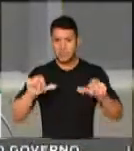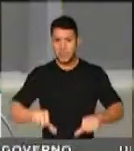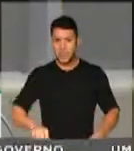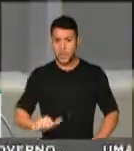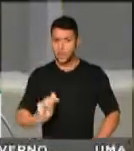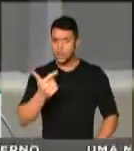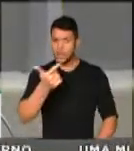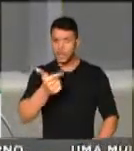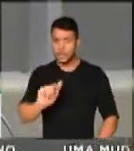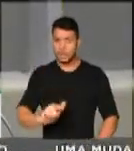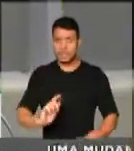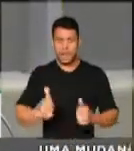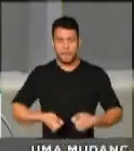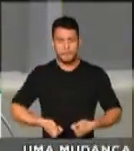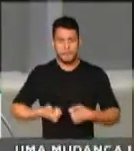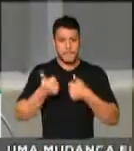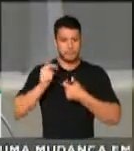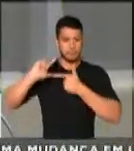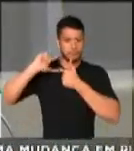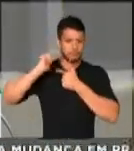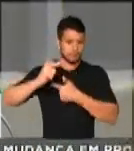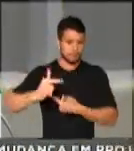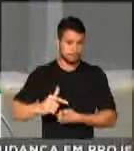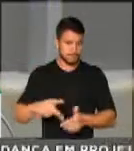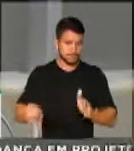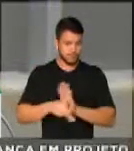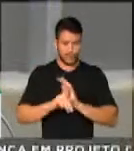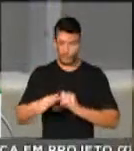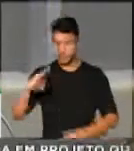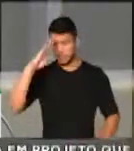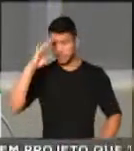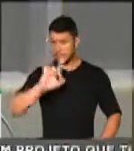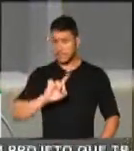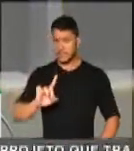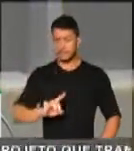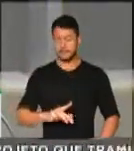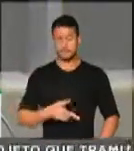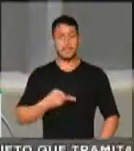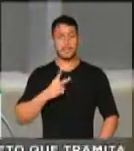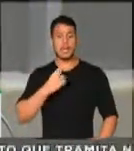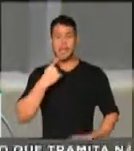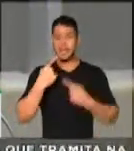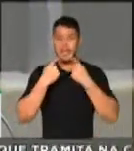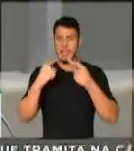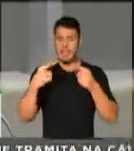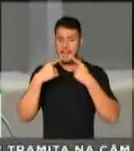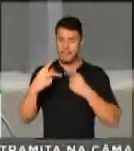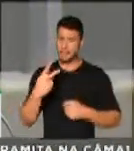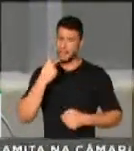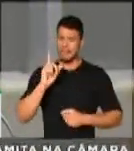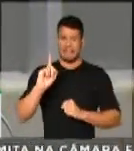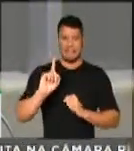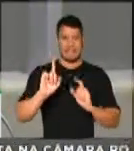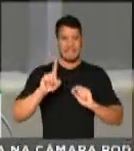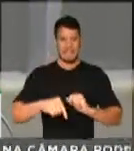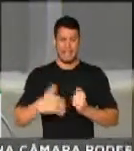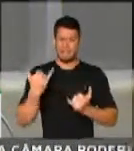honra as melhores tradições dos militares. Reclama que cuidar do país é um abacaxi,